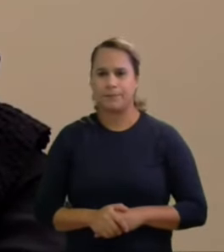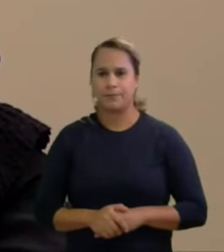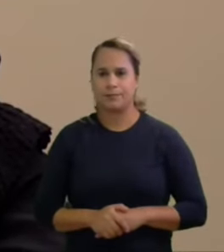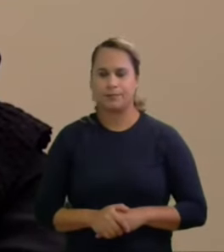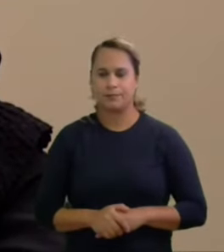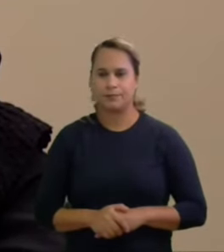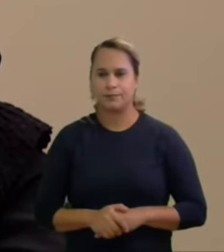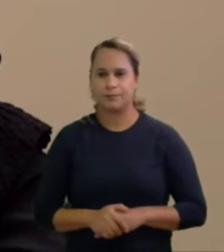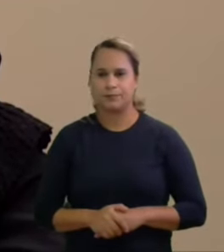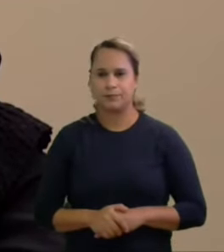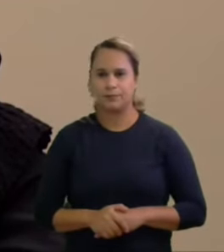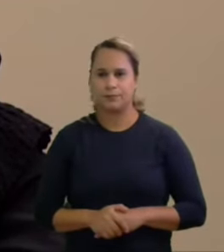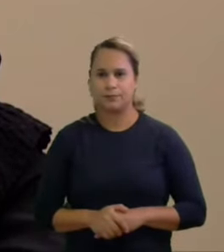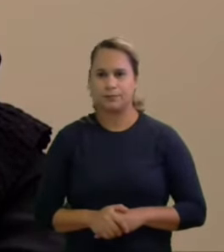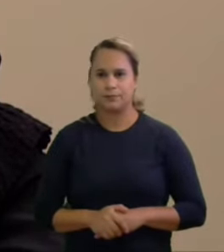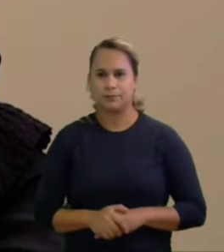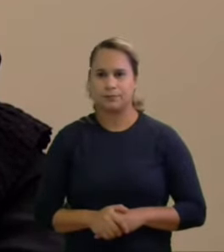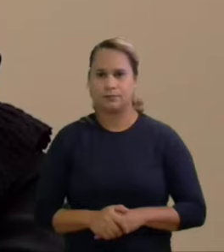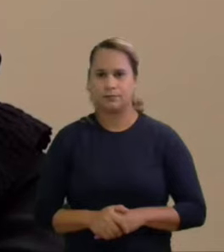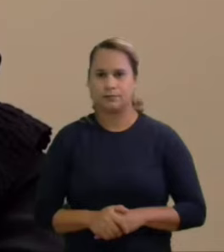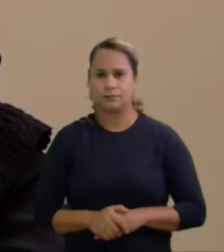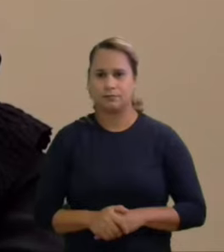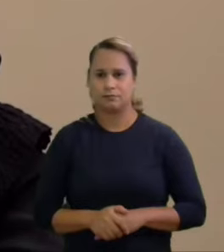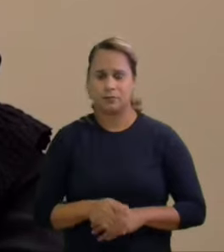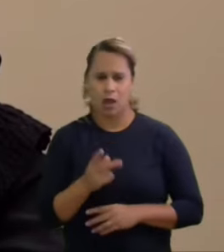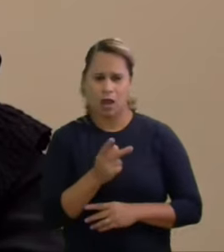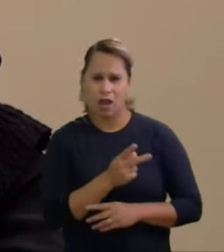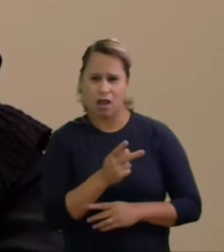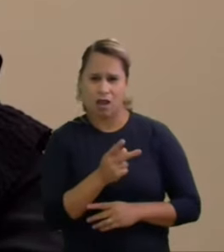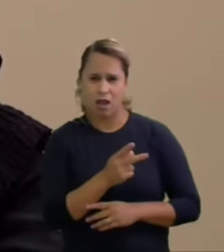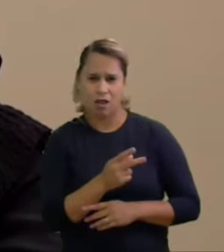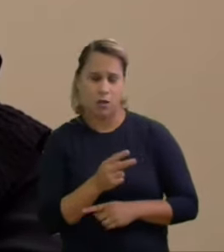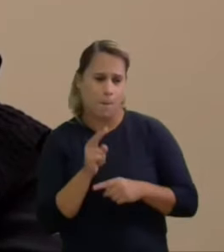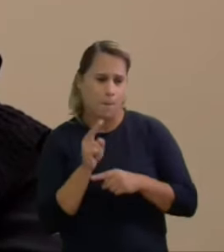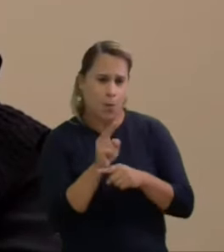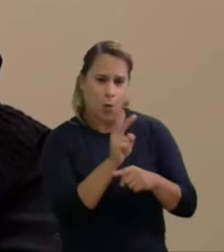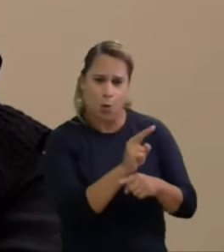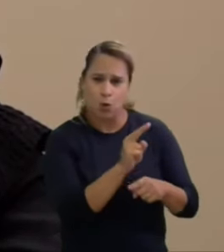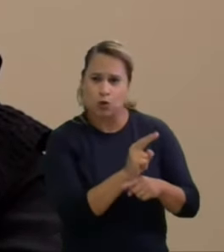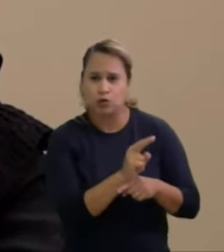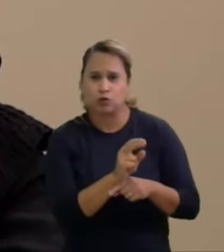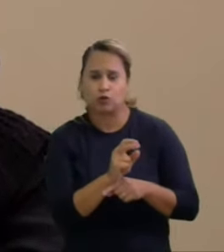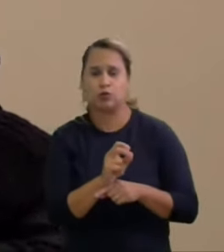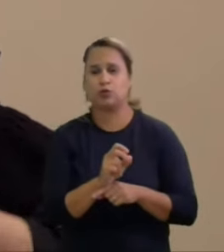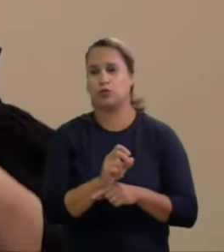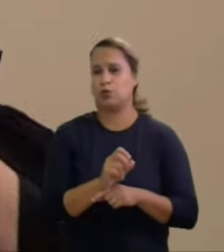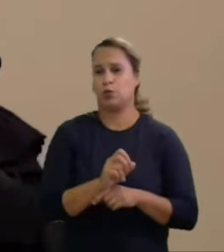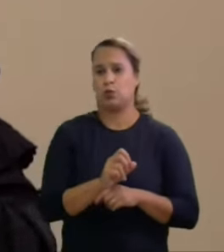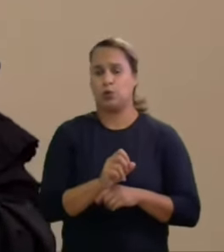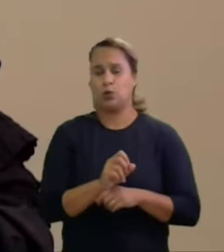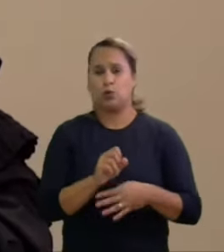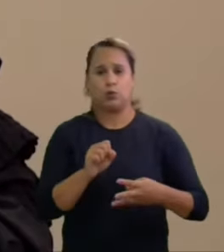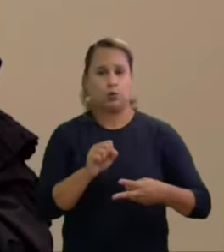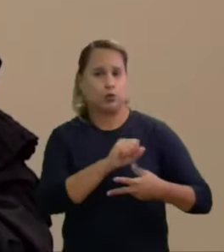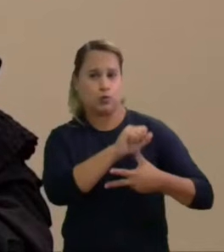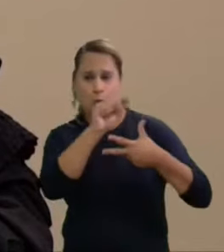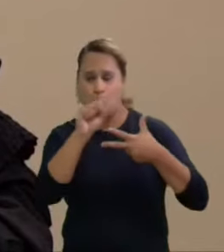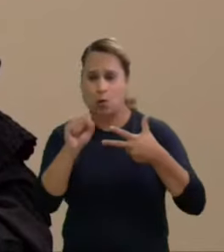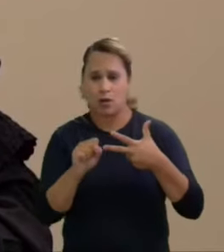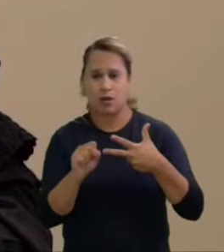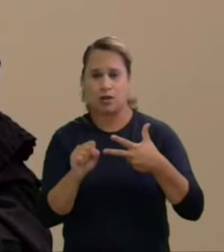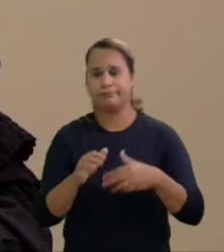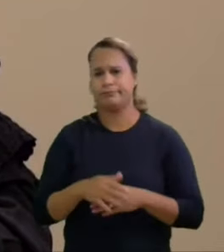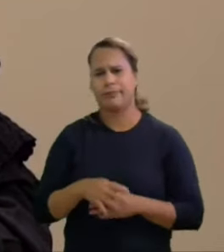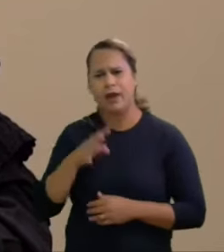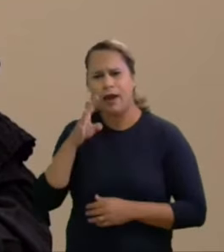Carvalho a serem protegidos do poderio de Sérgio Moro porque ele diz nesse voto que o abuso do poder econômico